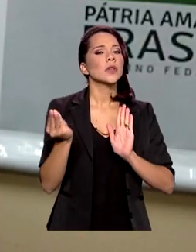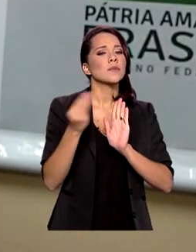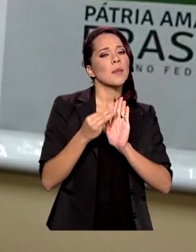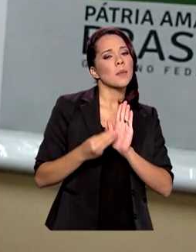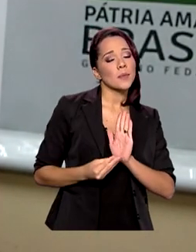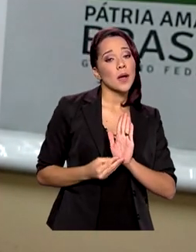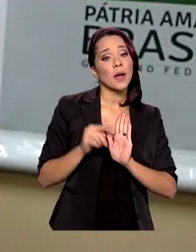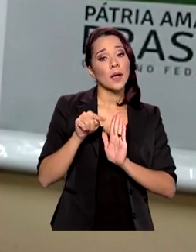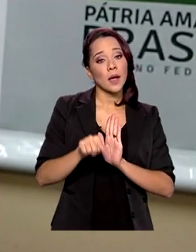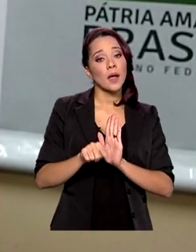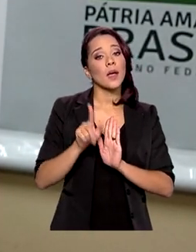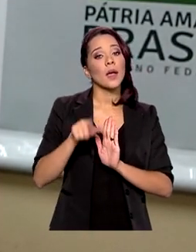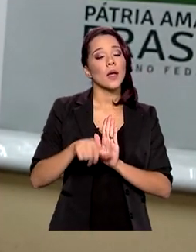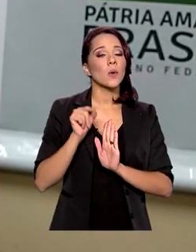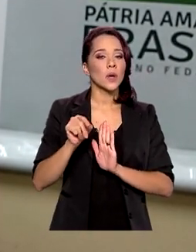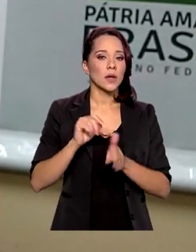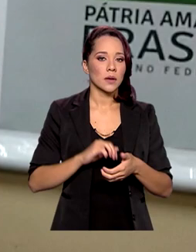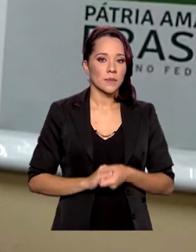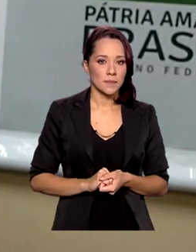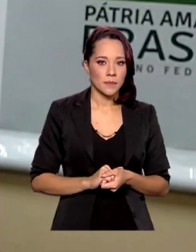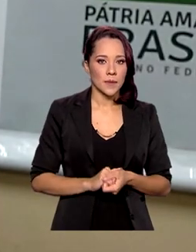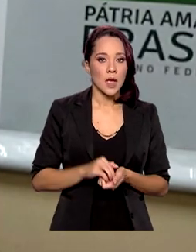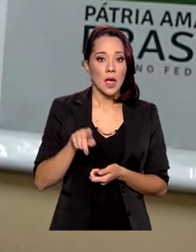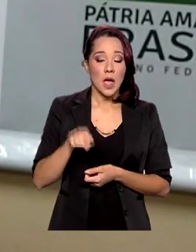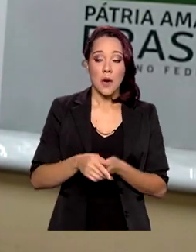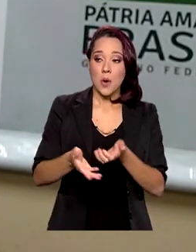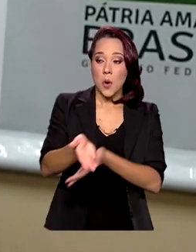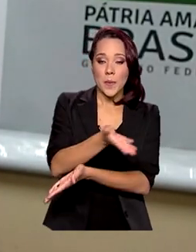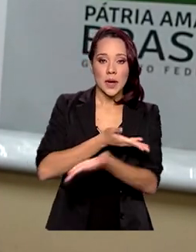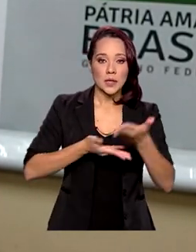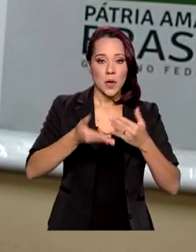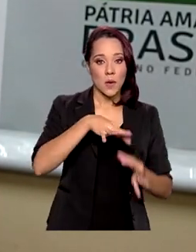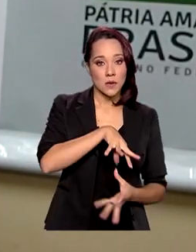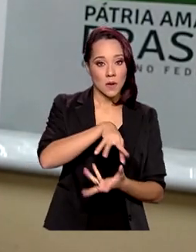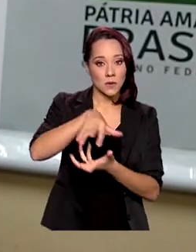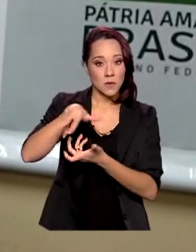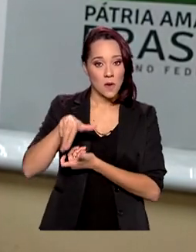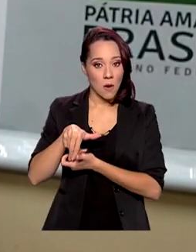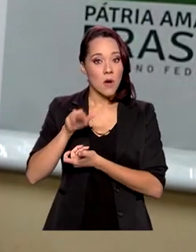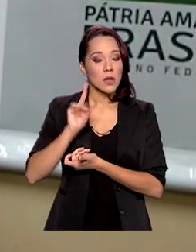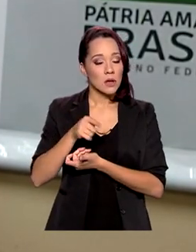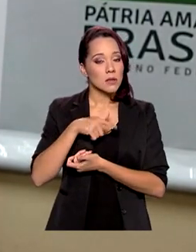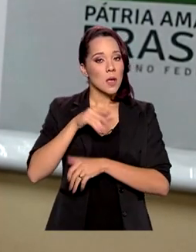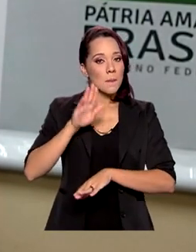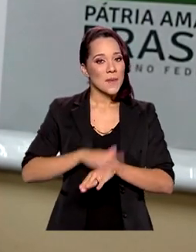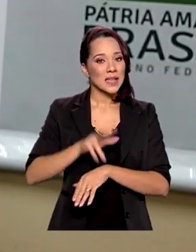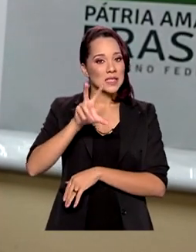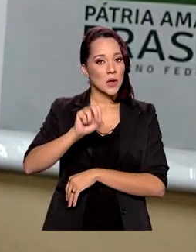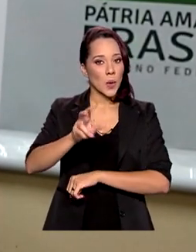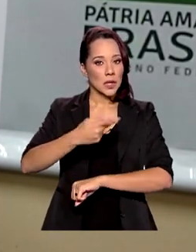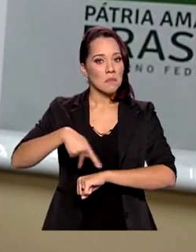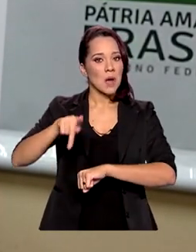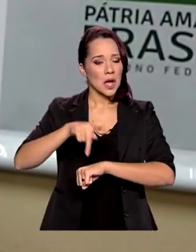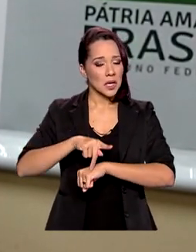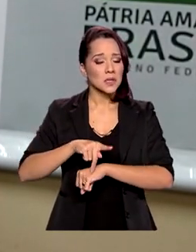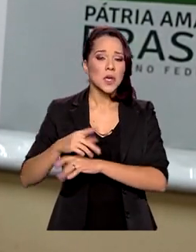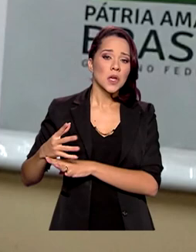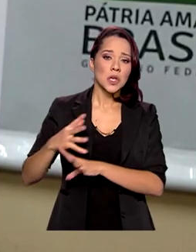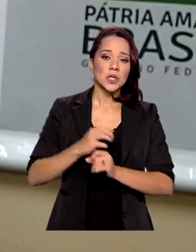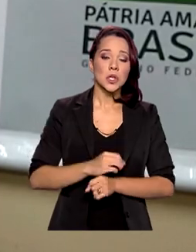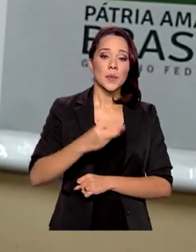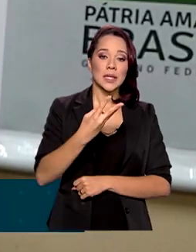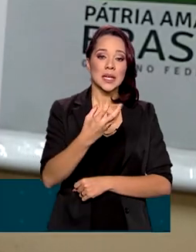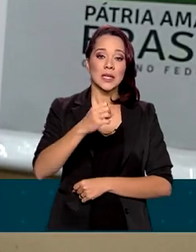faz parte de uma rede de cooperação internacional com registros de mais de 50 países, que totalizam